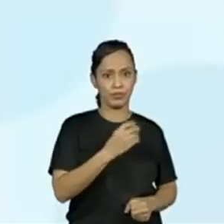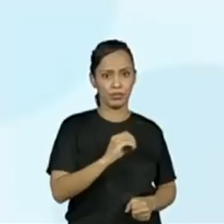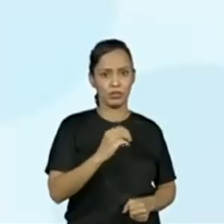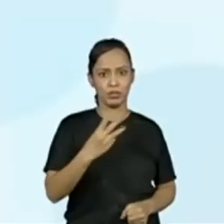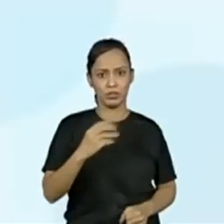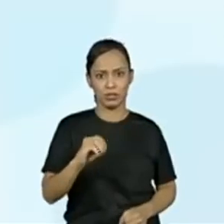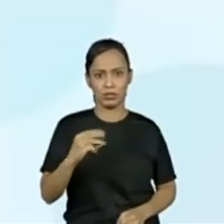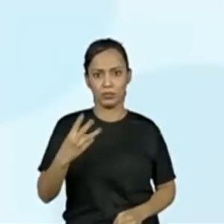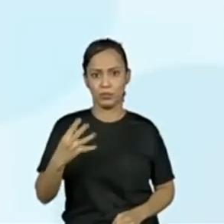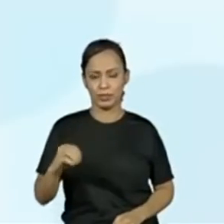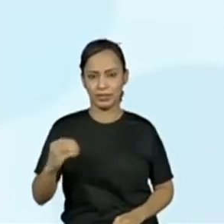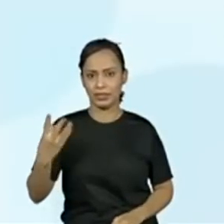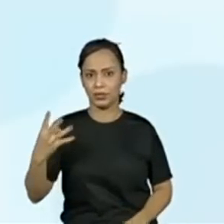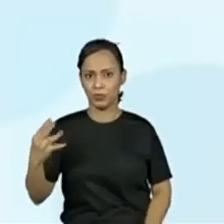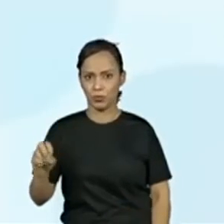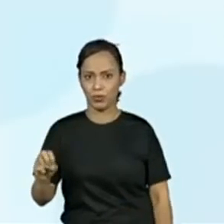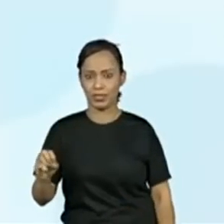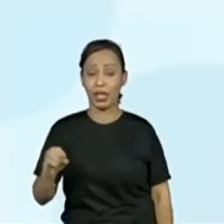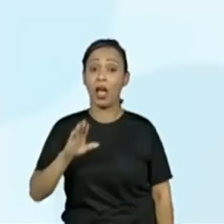Muito bom.